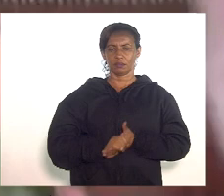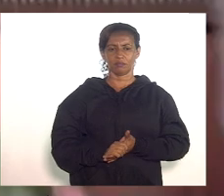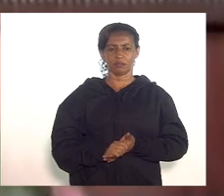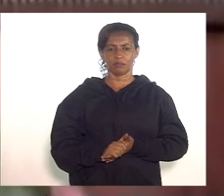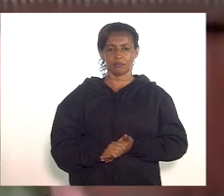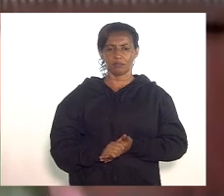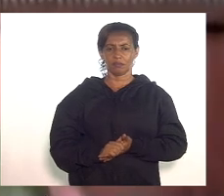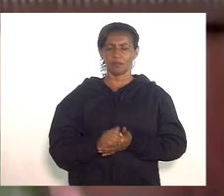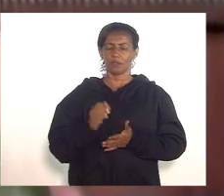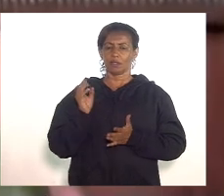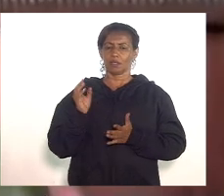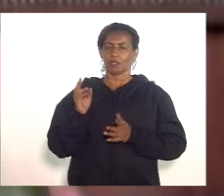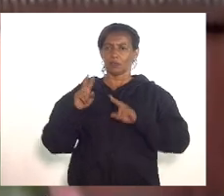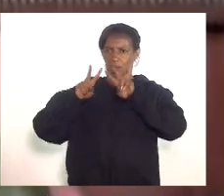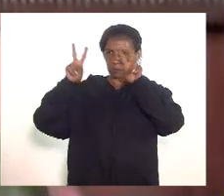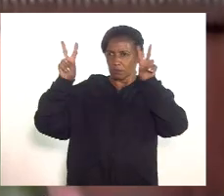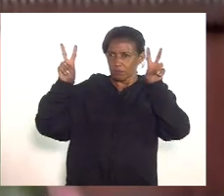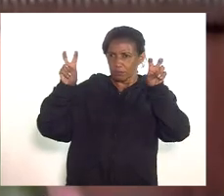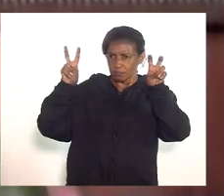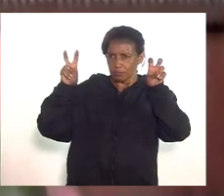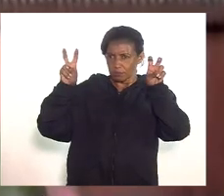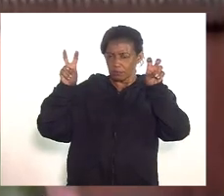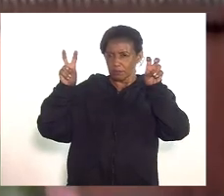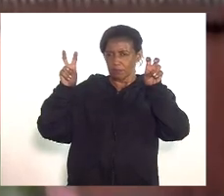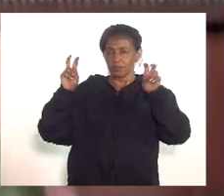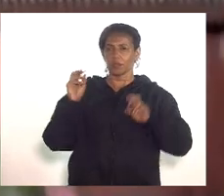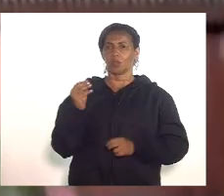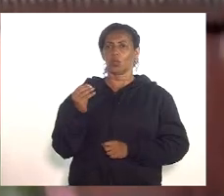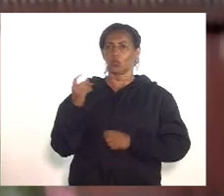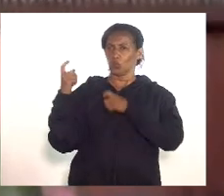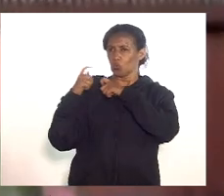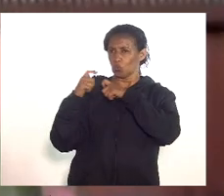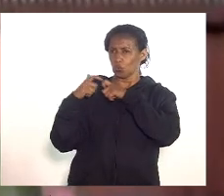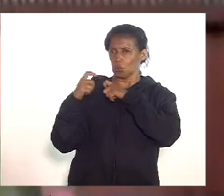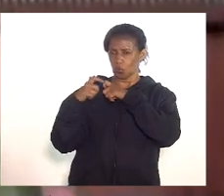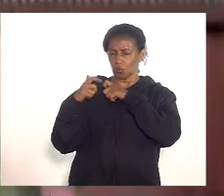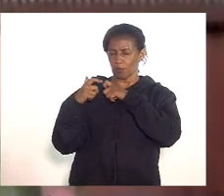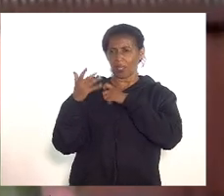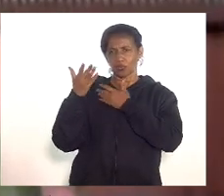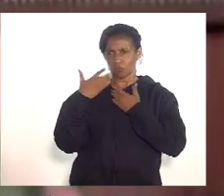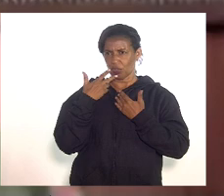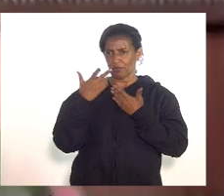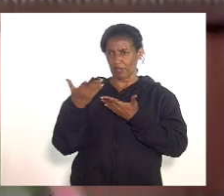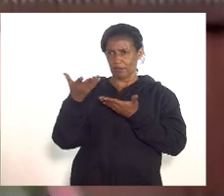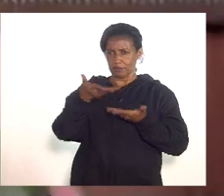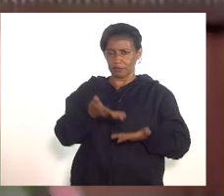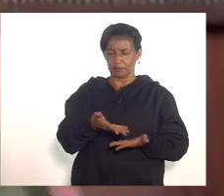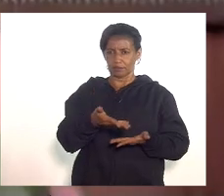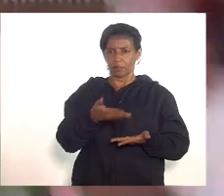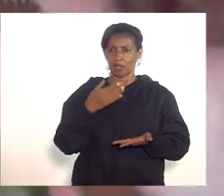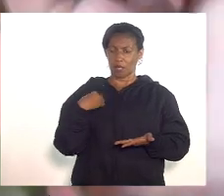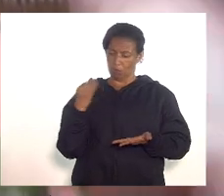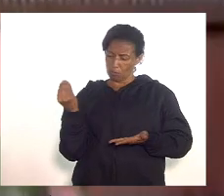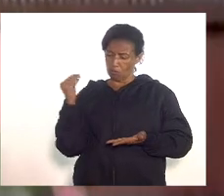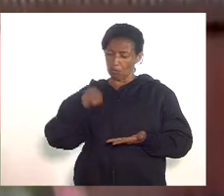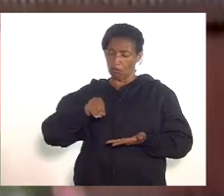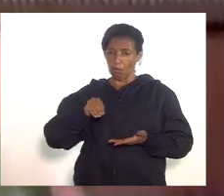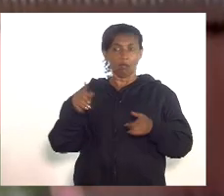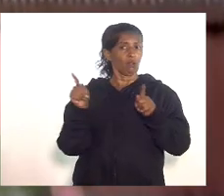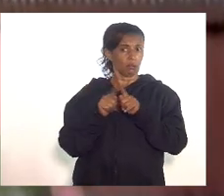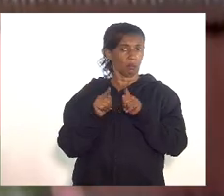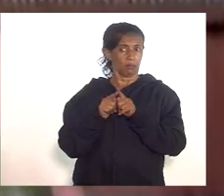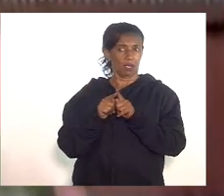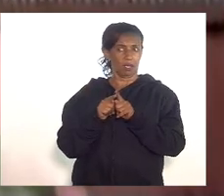incluindo as aspas do doutor Nicoleles dita aí por vossa excelência eu insiro que além de